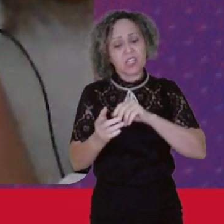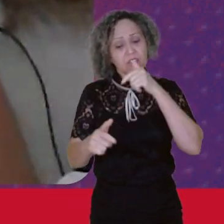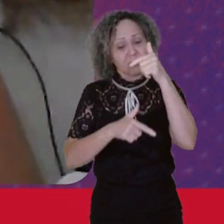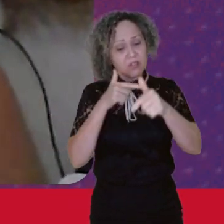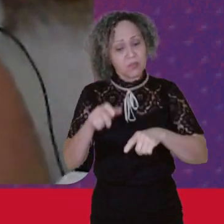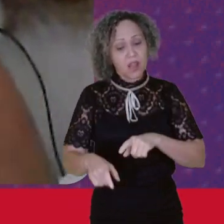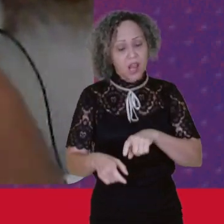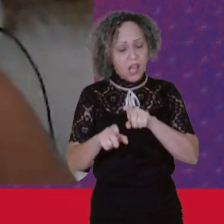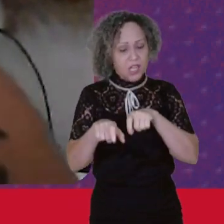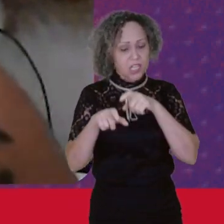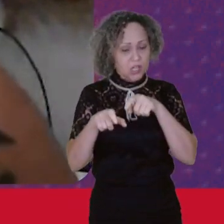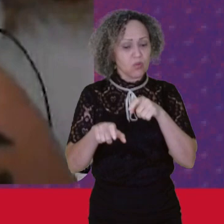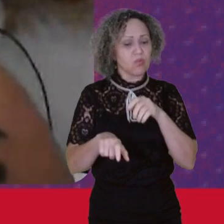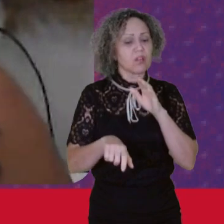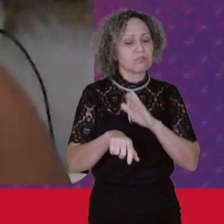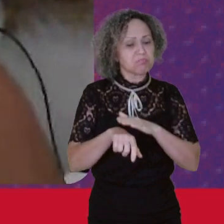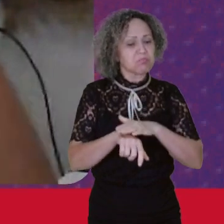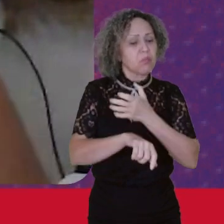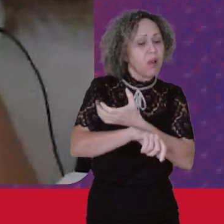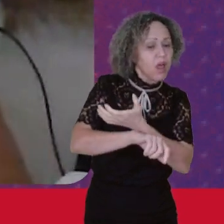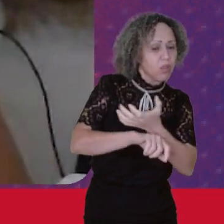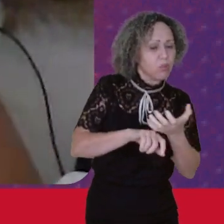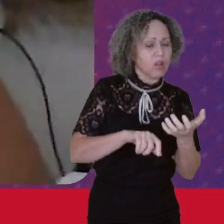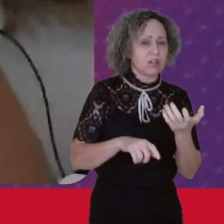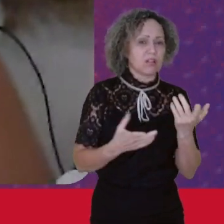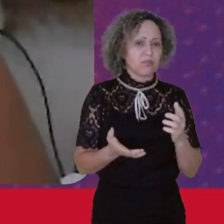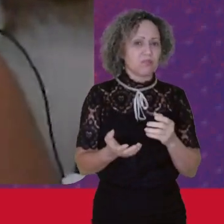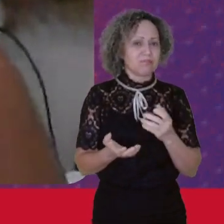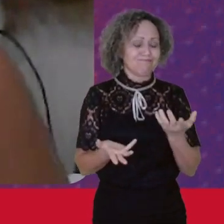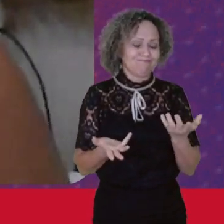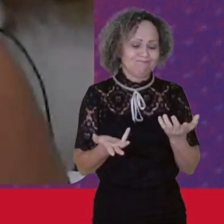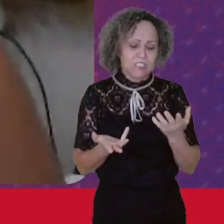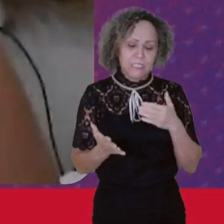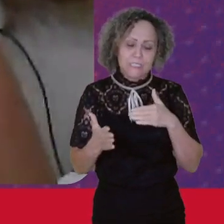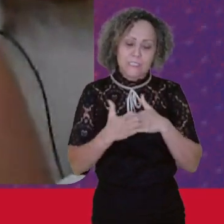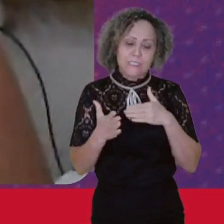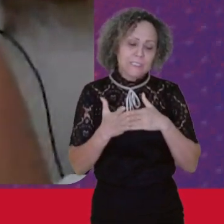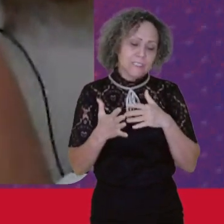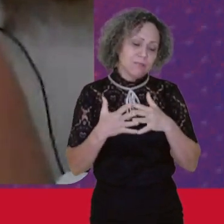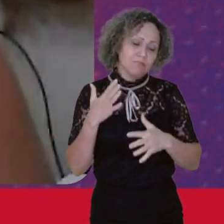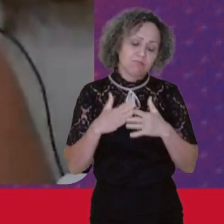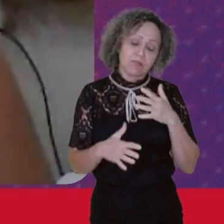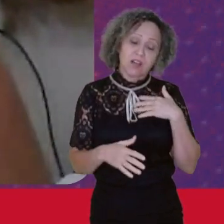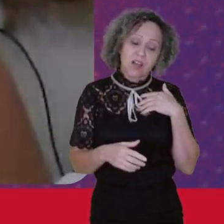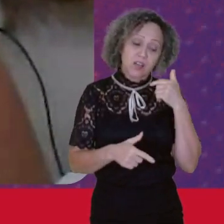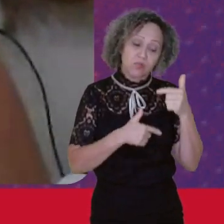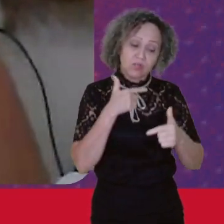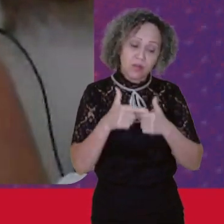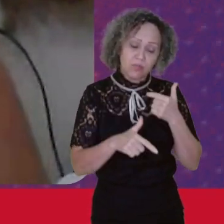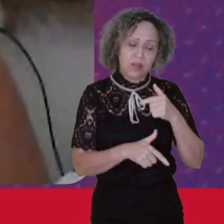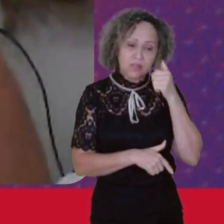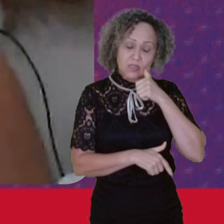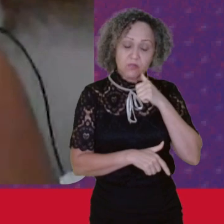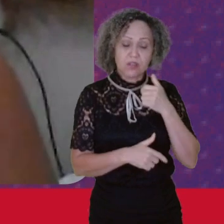Bastante O processo Produtivo Das mulheres E isso faz Com que aumente Uma demanda De essas mulheres